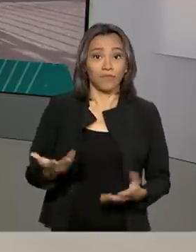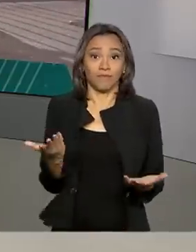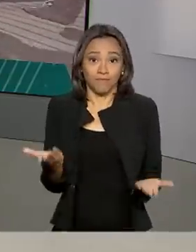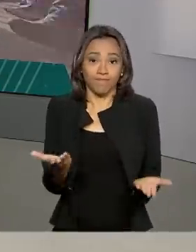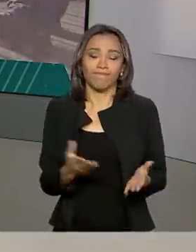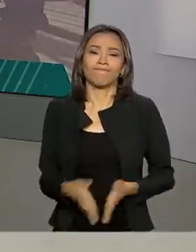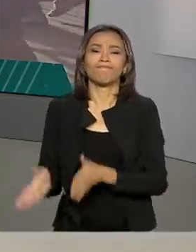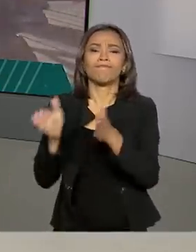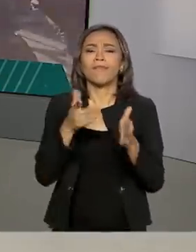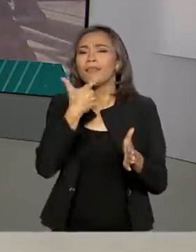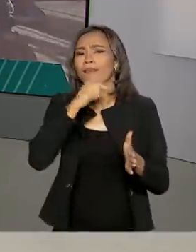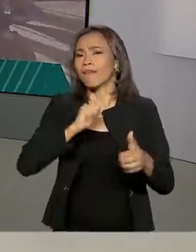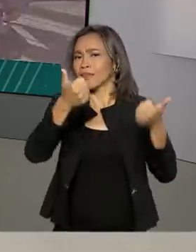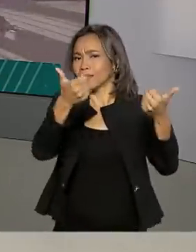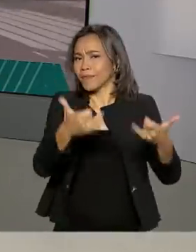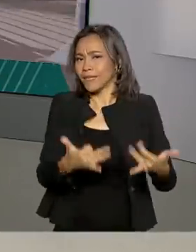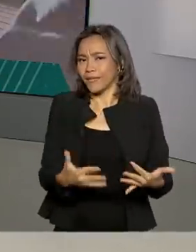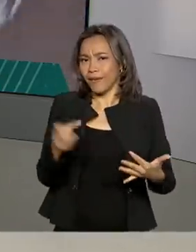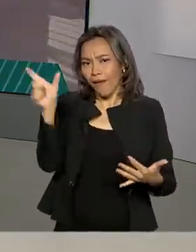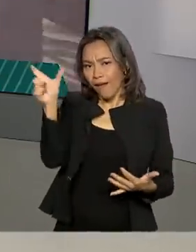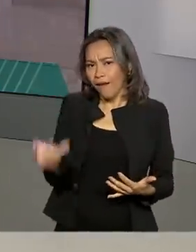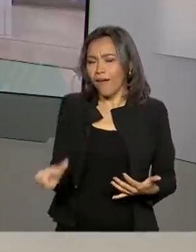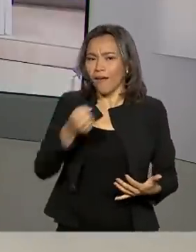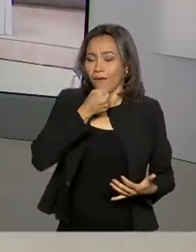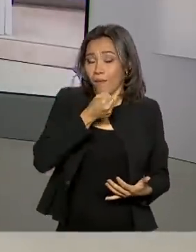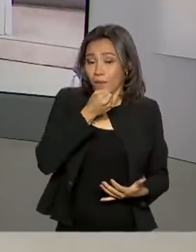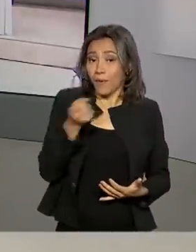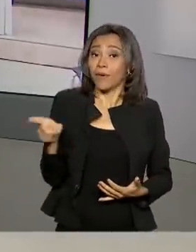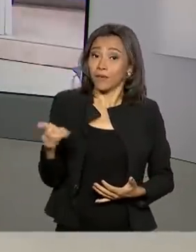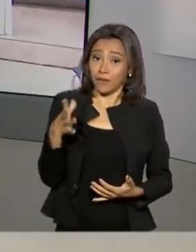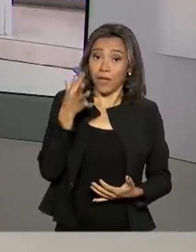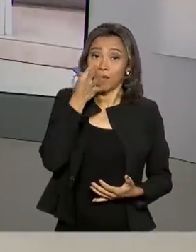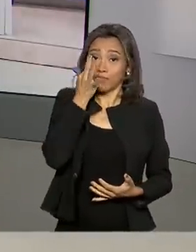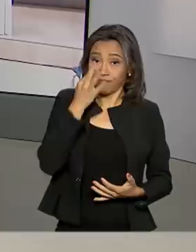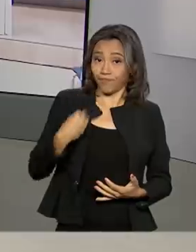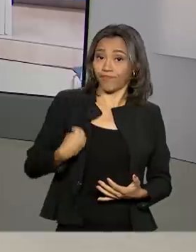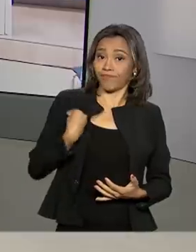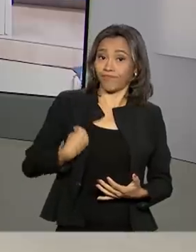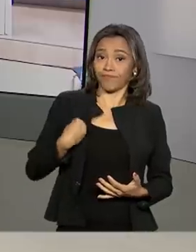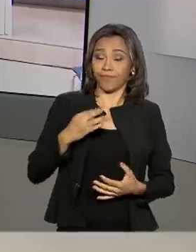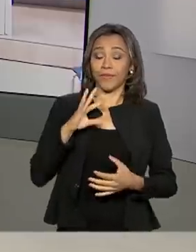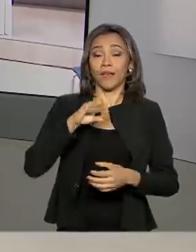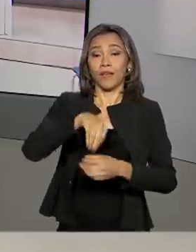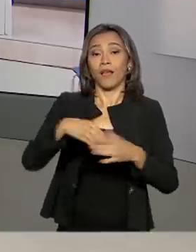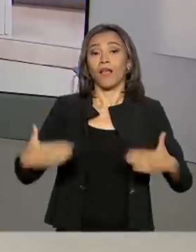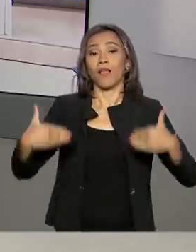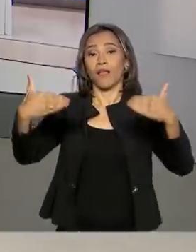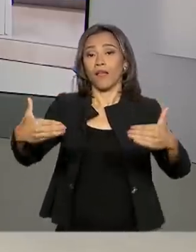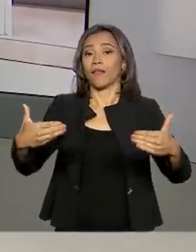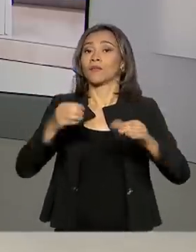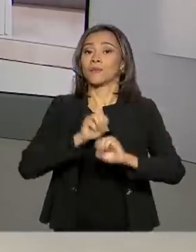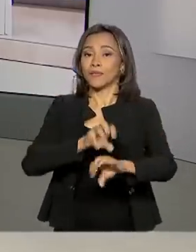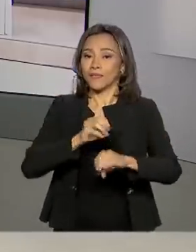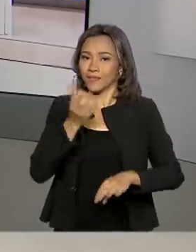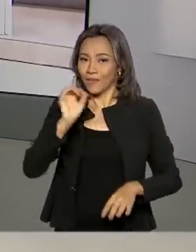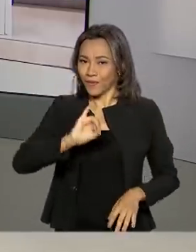Quem conta pra gente é a repórter Luciana Colares de Holanda, que está lá no Ministério da Educação. Oi Lu, bom dia.